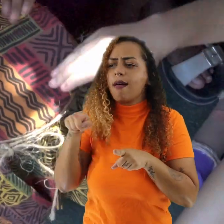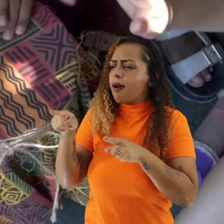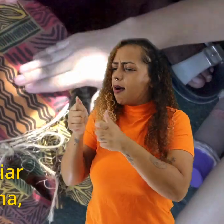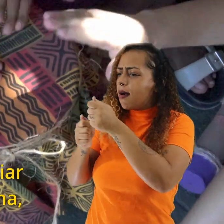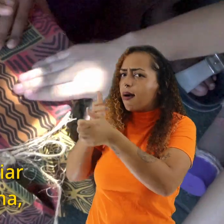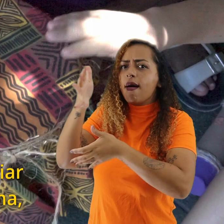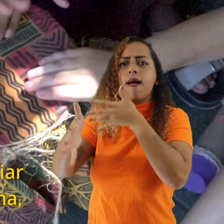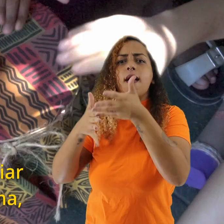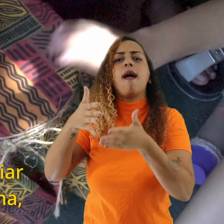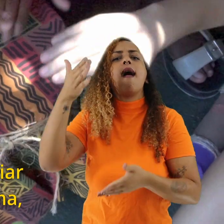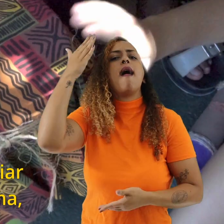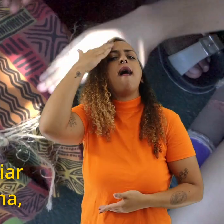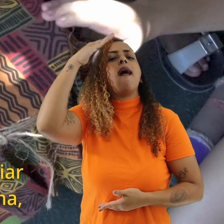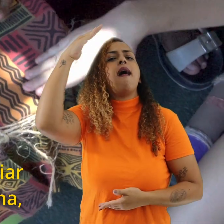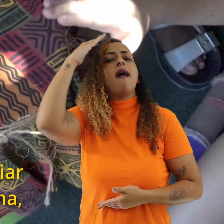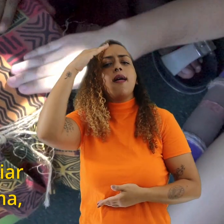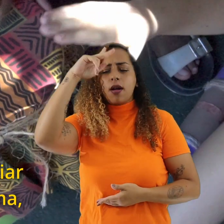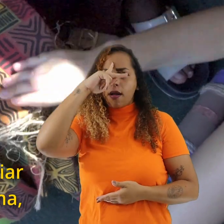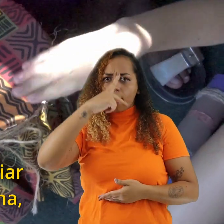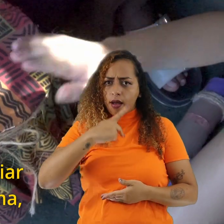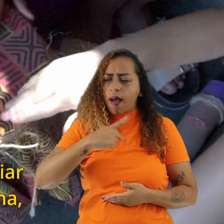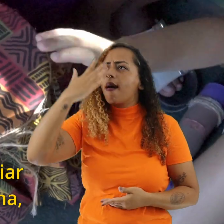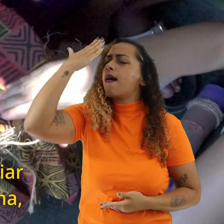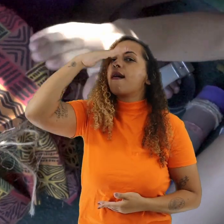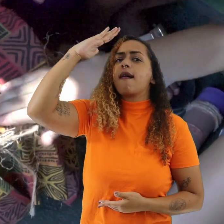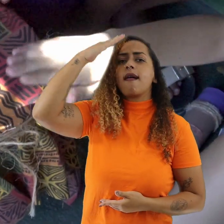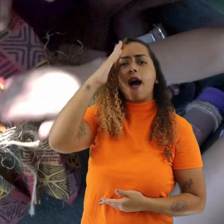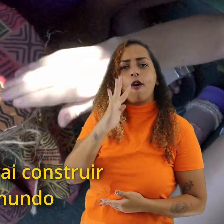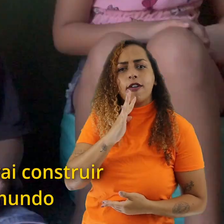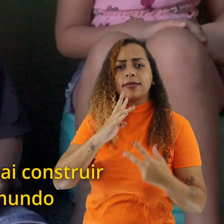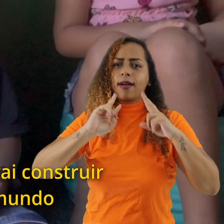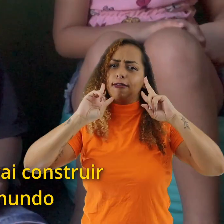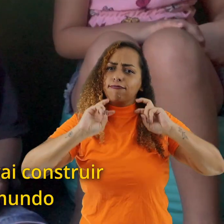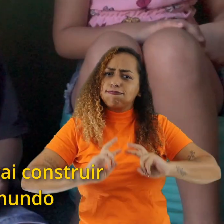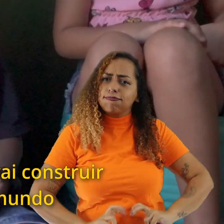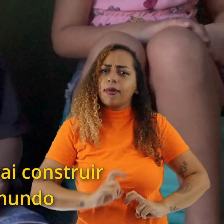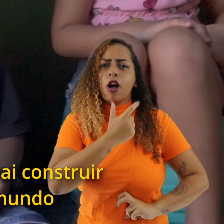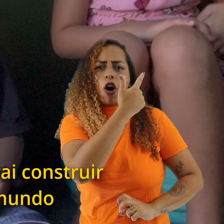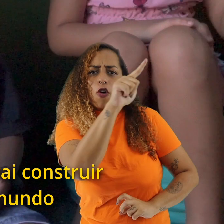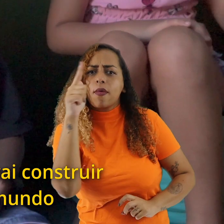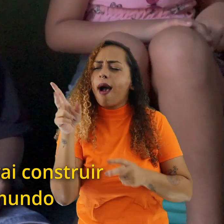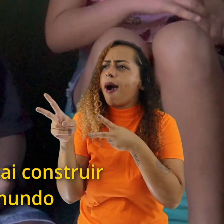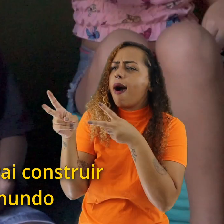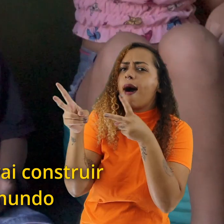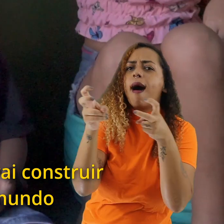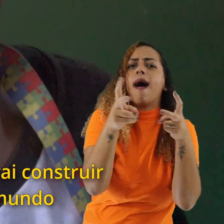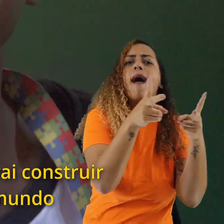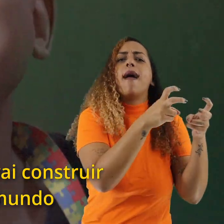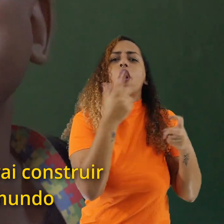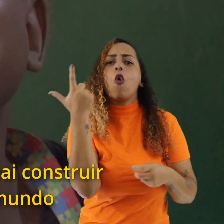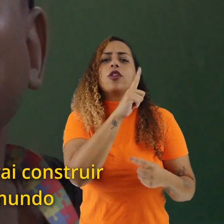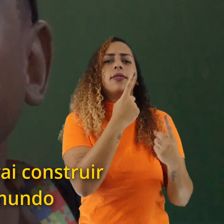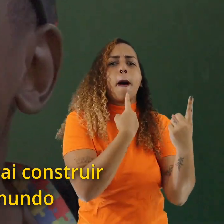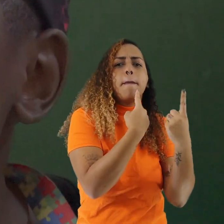se deparar, vai vivenciar melhor com ela mesma, vai conhecer melhor o outro, vai construir uma boa